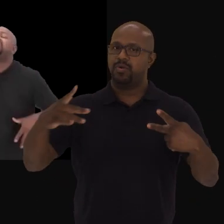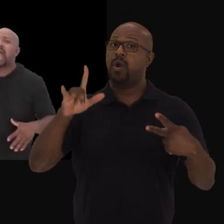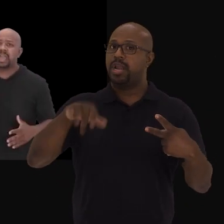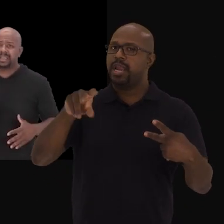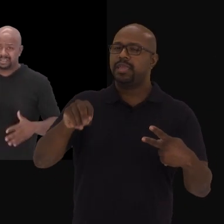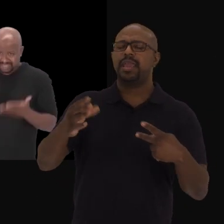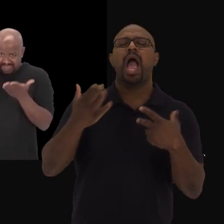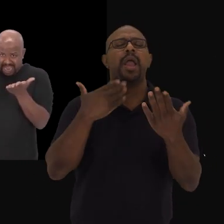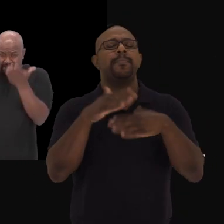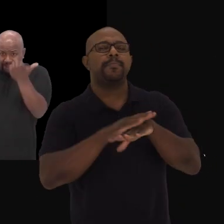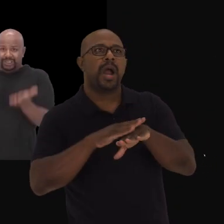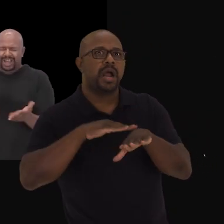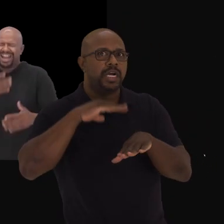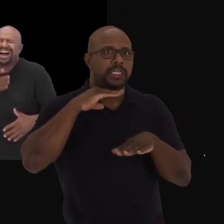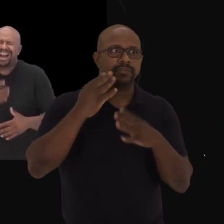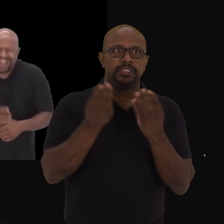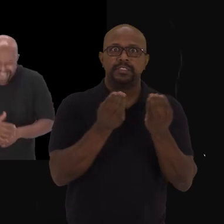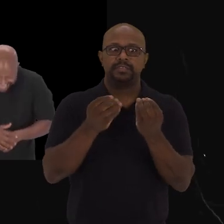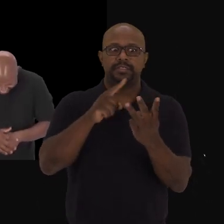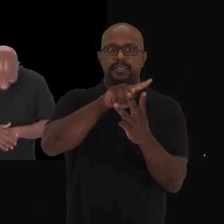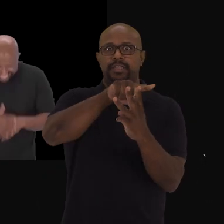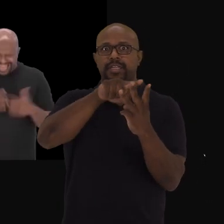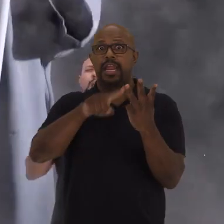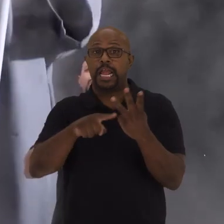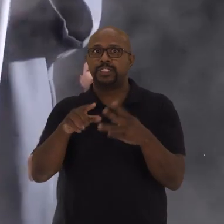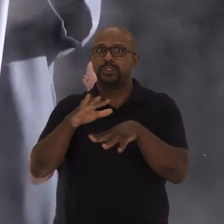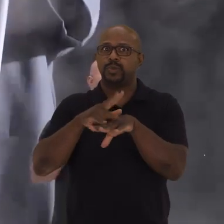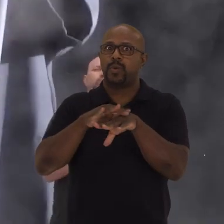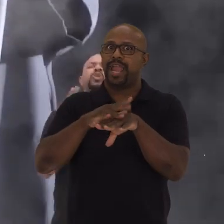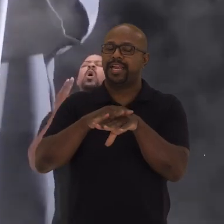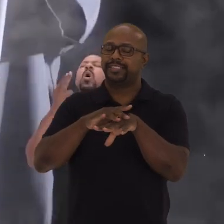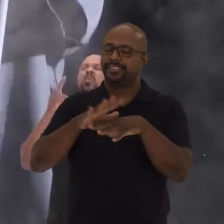bubônica e amarela Uma cabra entre três doenças